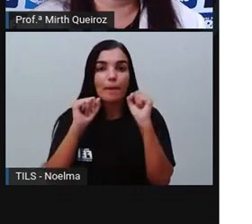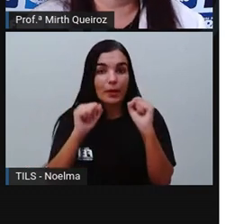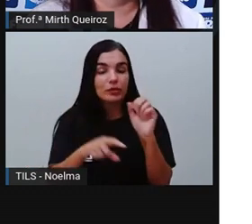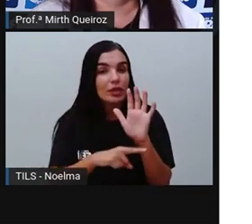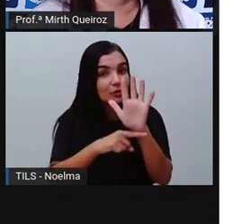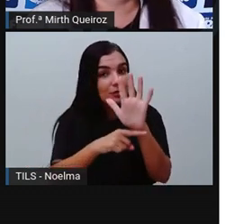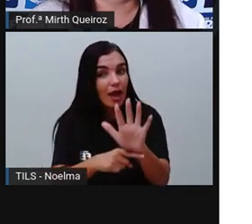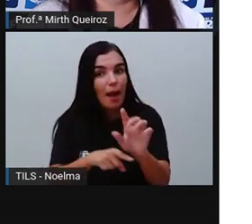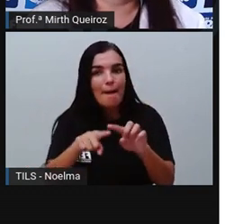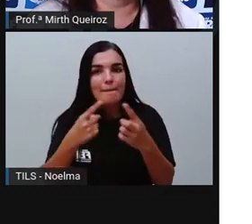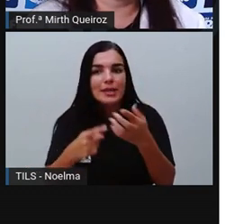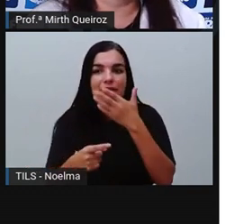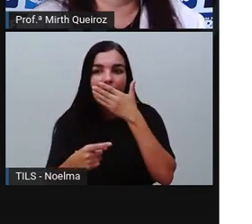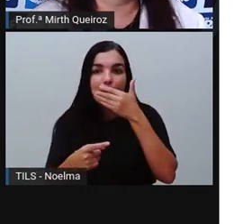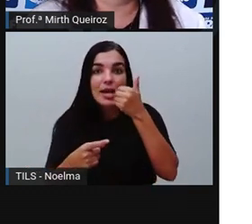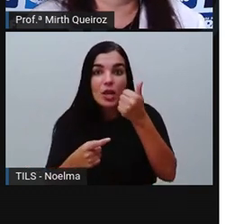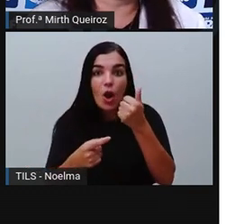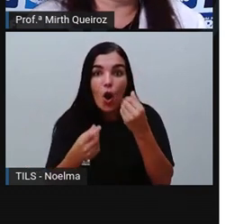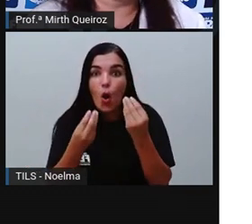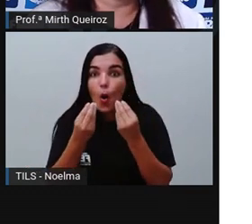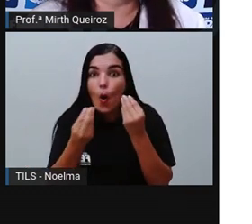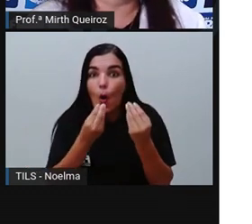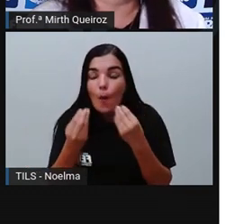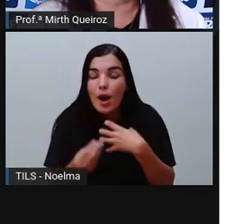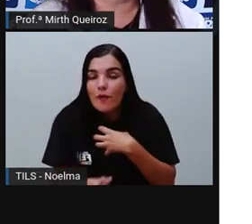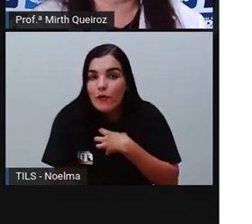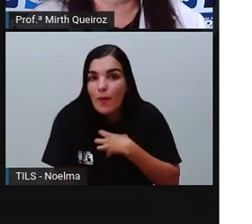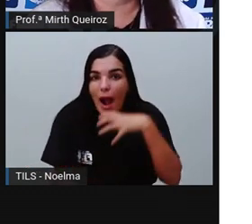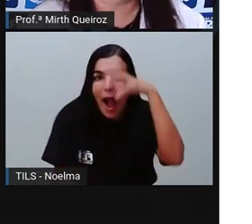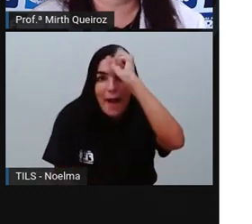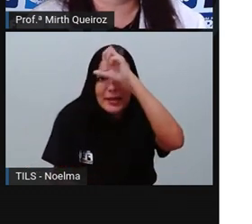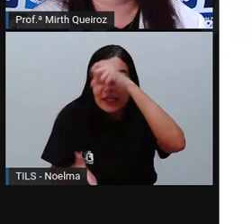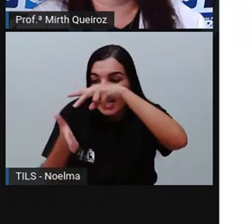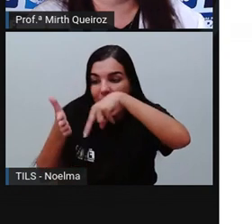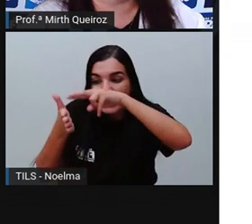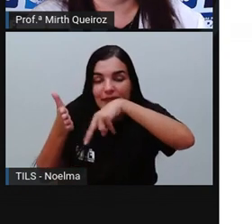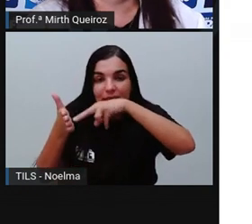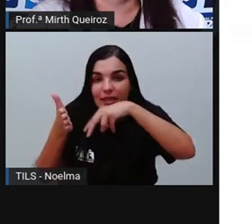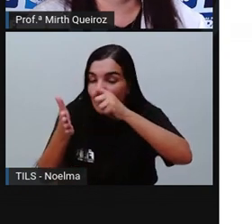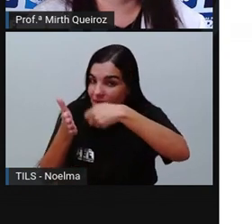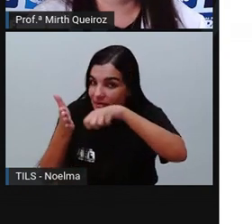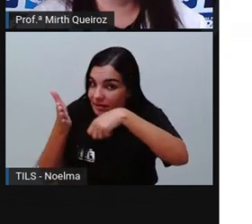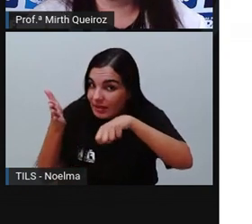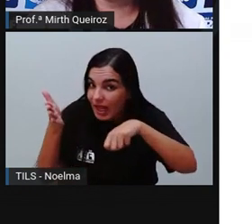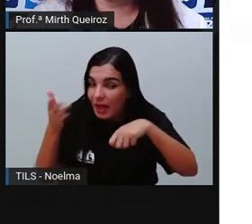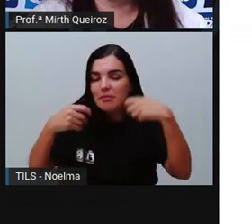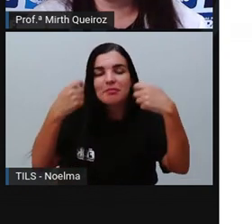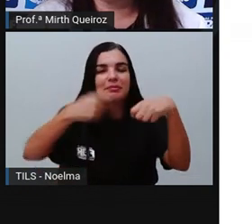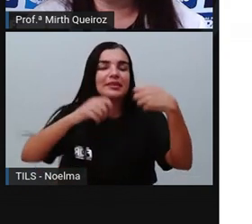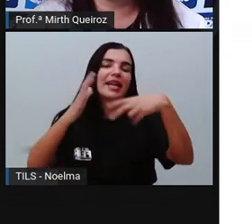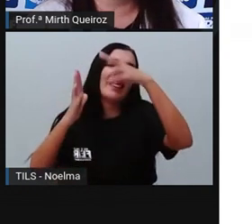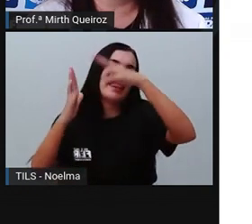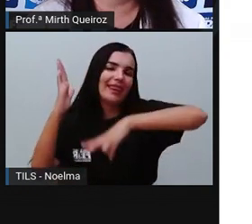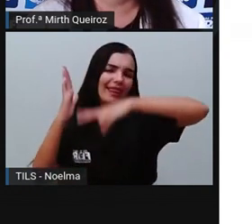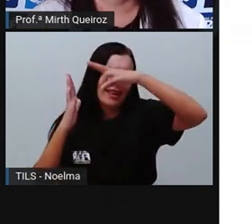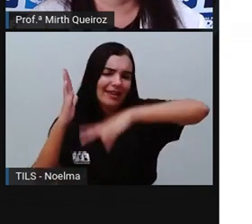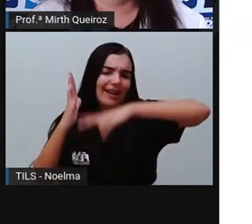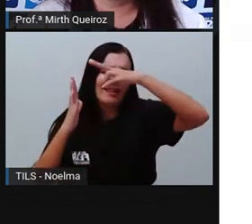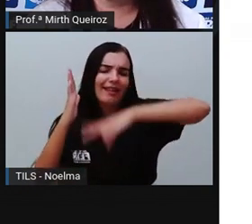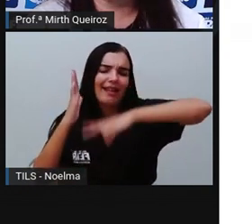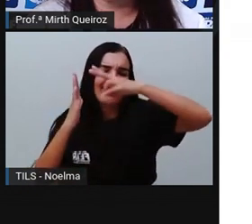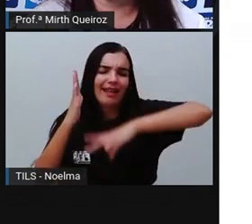Podem ajudar. Mas a melhor forma de vocês aprenderem a escrever de forma correta é vocês lerem muito, né?